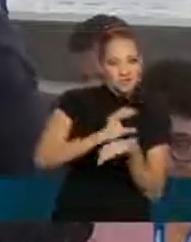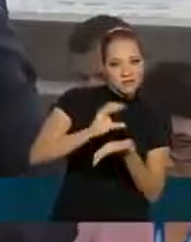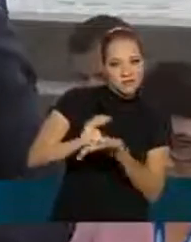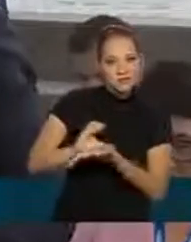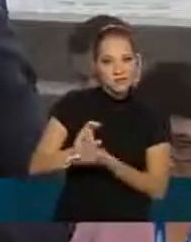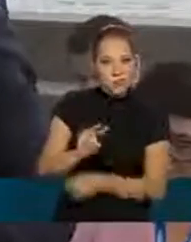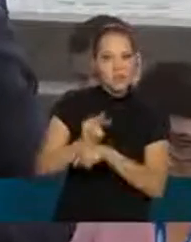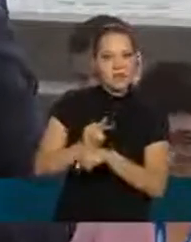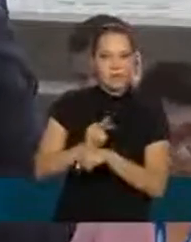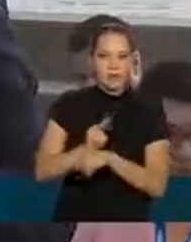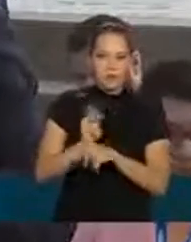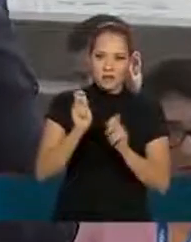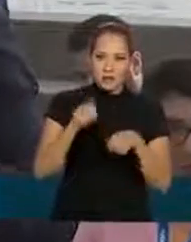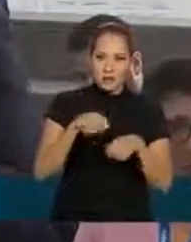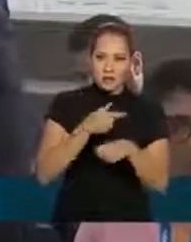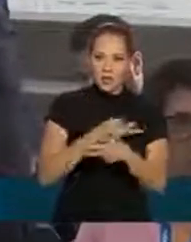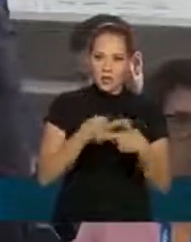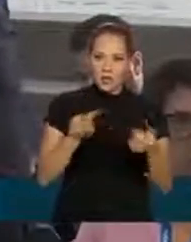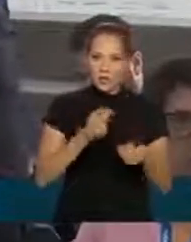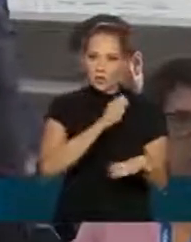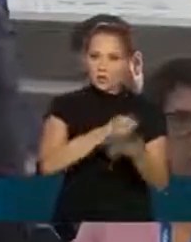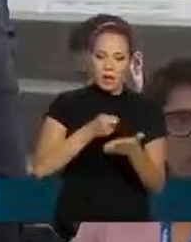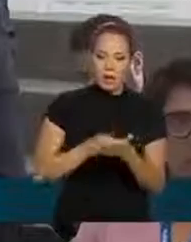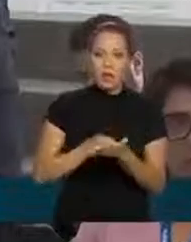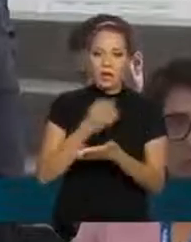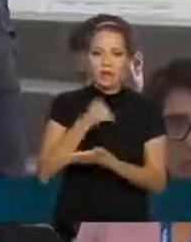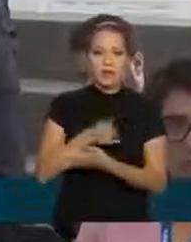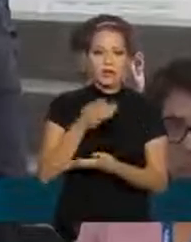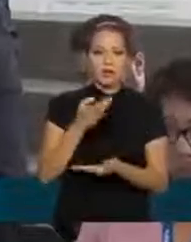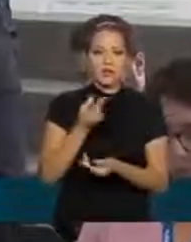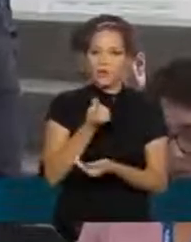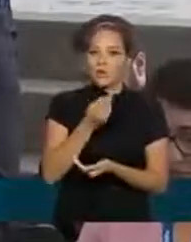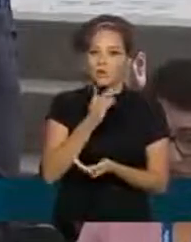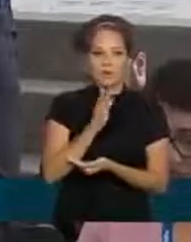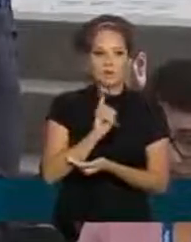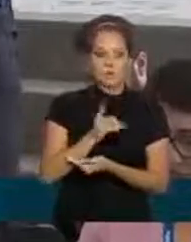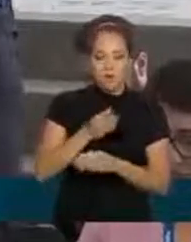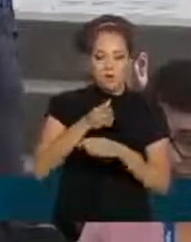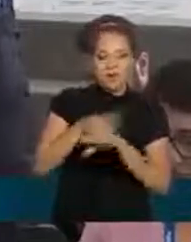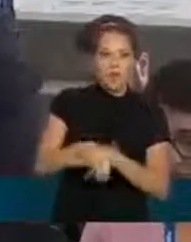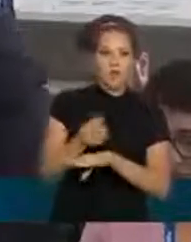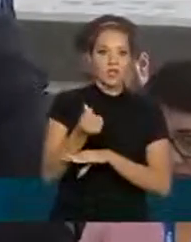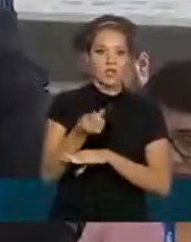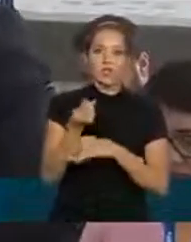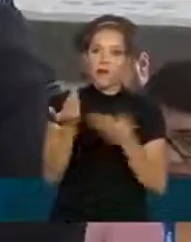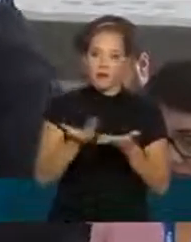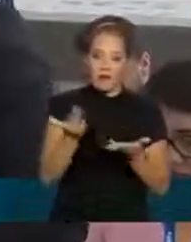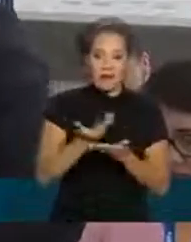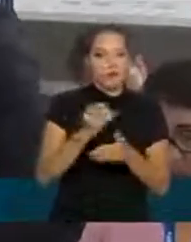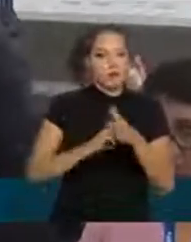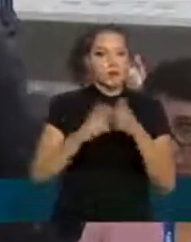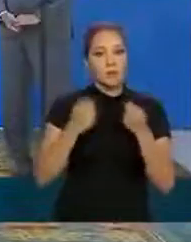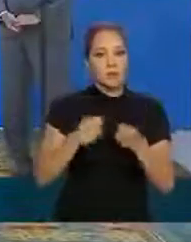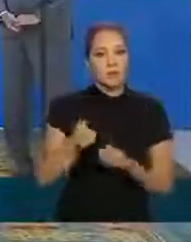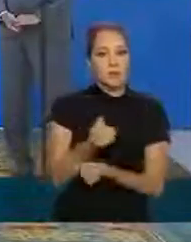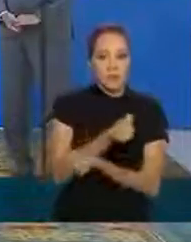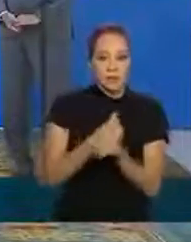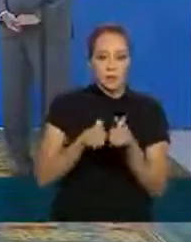piscina de liquidez sem que o recurso chegue nas empresas nesse momento que as empresas precisam de capital obrigado